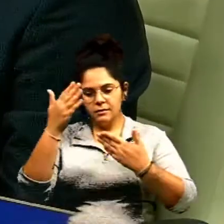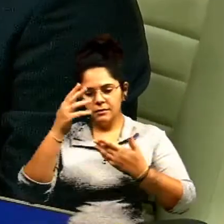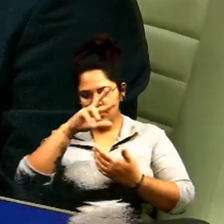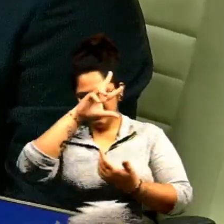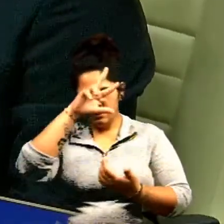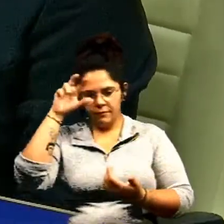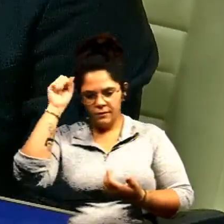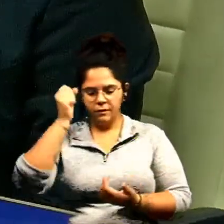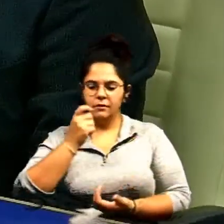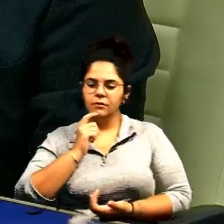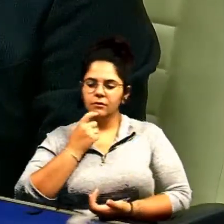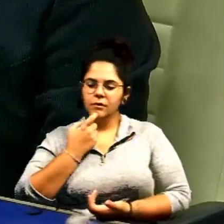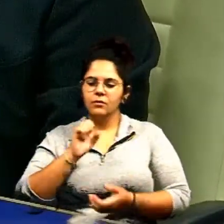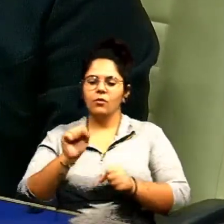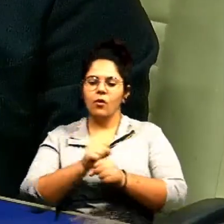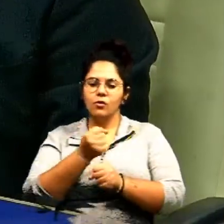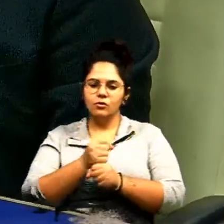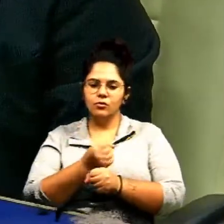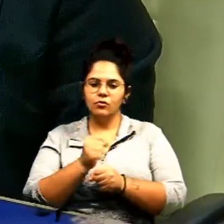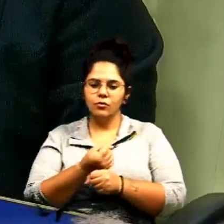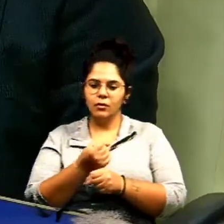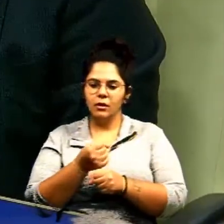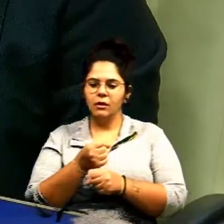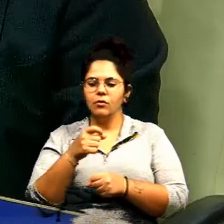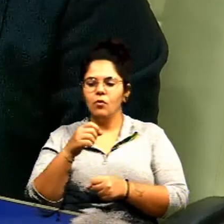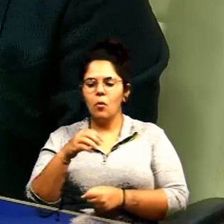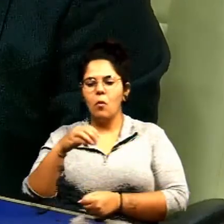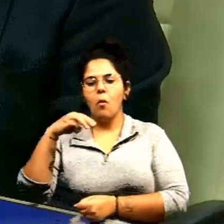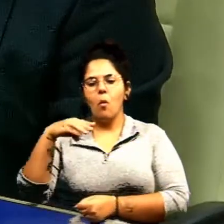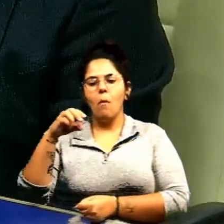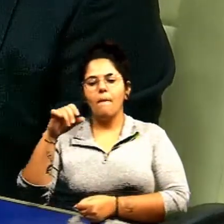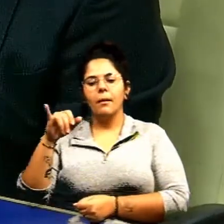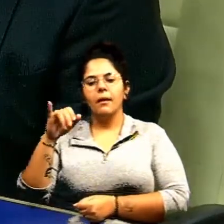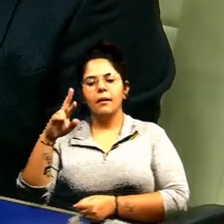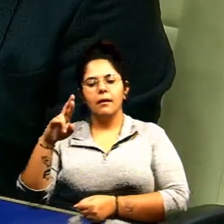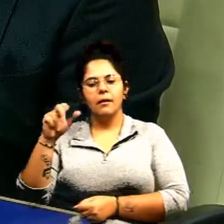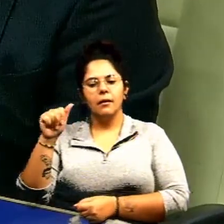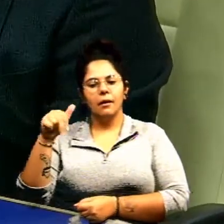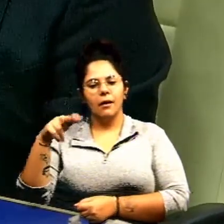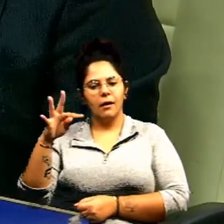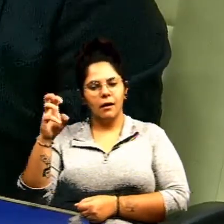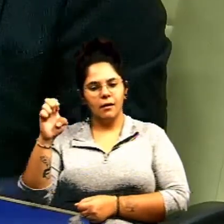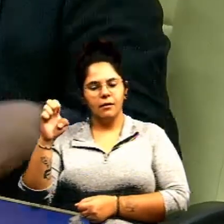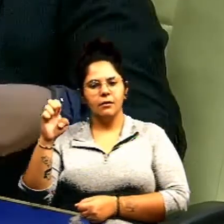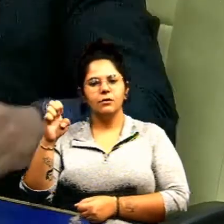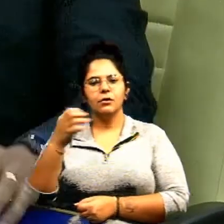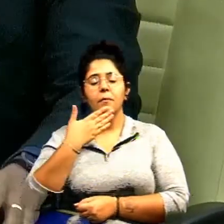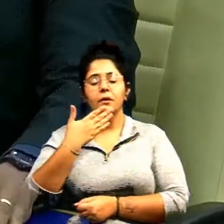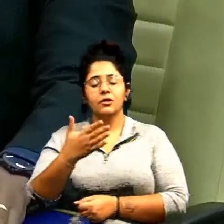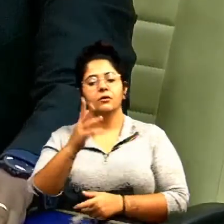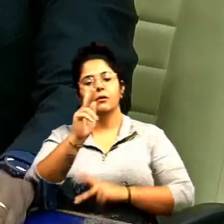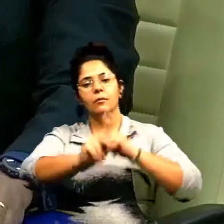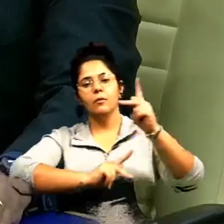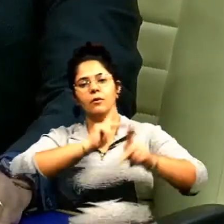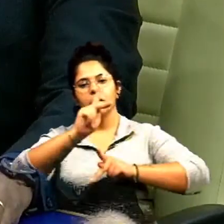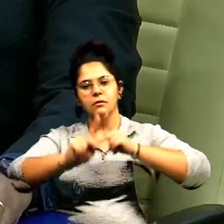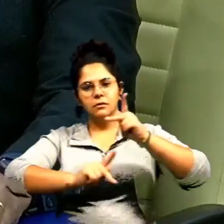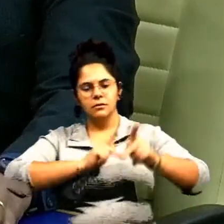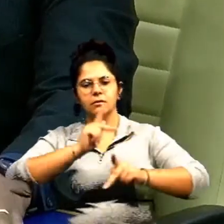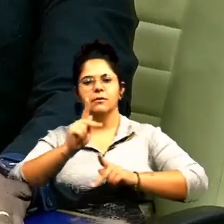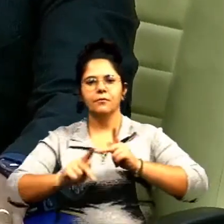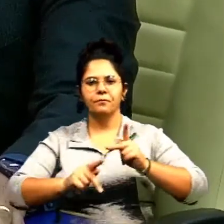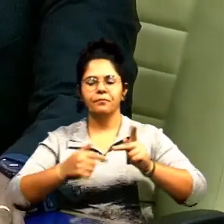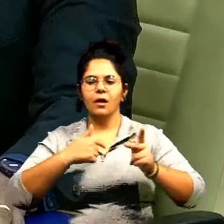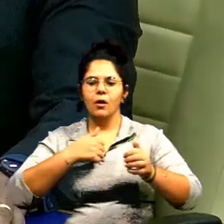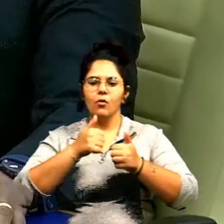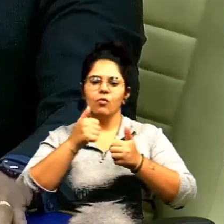está ali construindo um mirante na qual pedido da população feito por mim ao prefeito Iris e